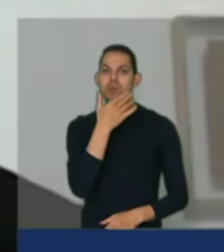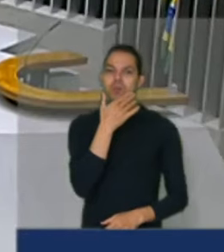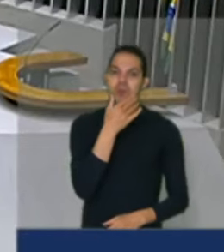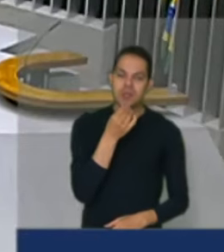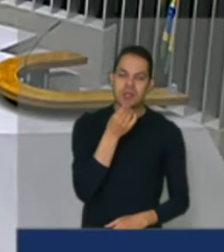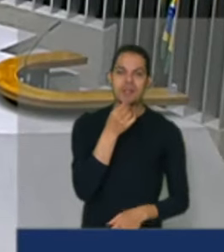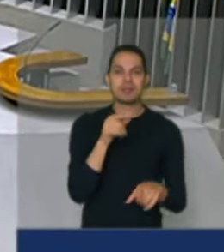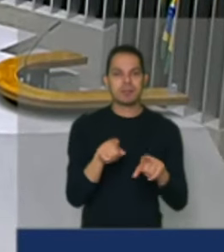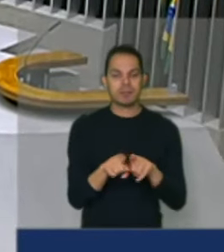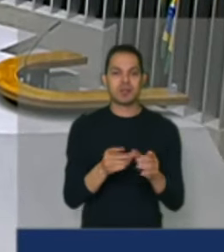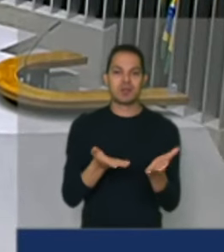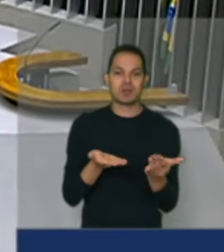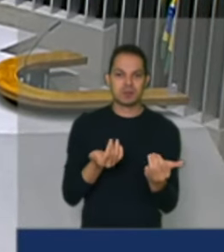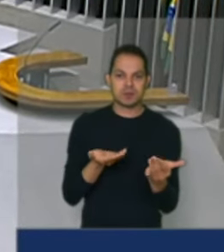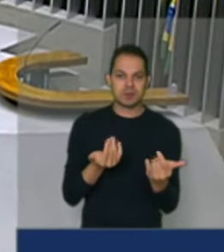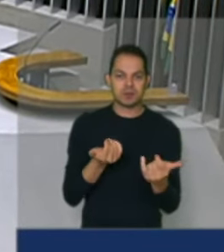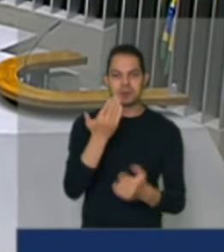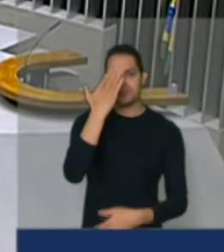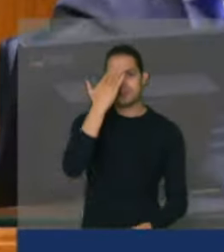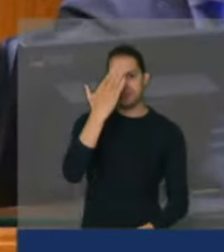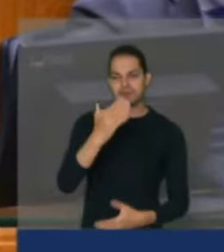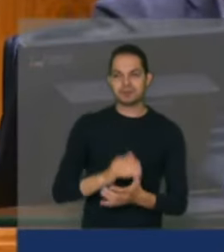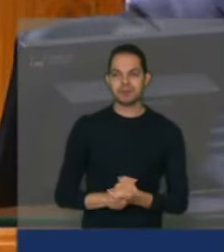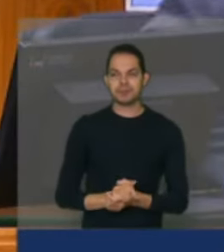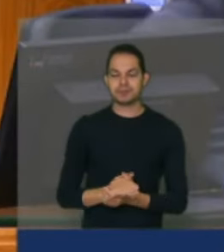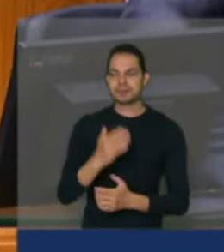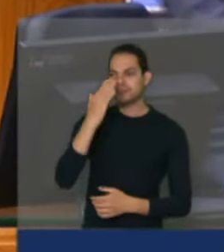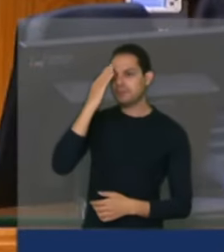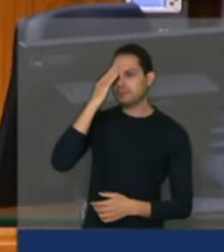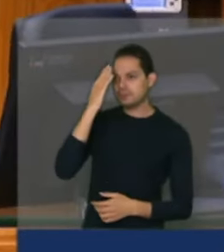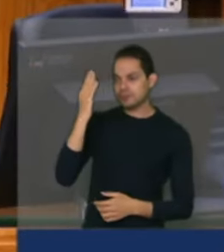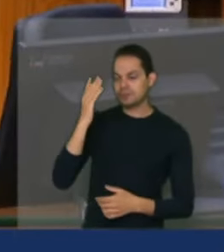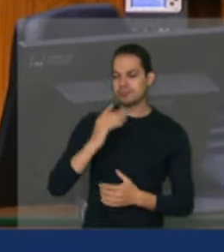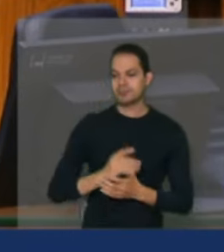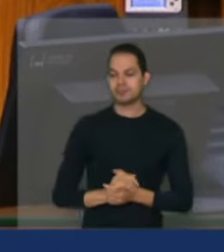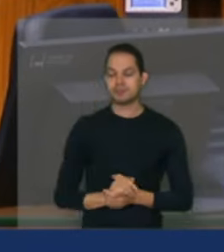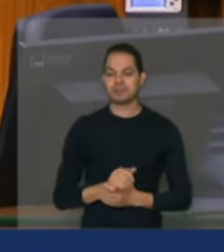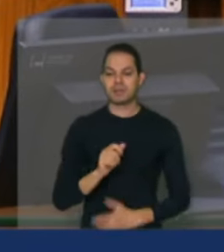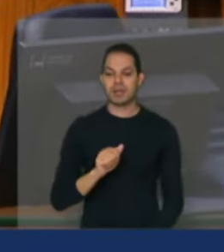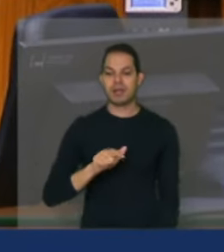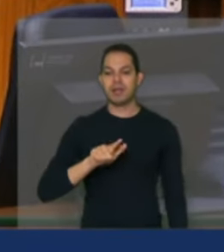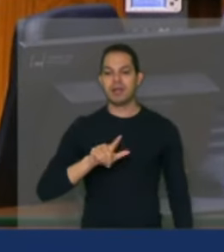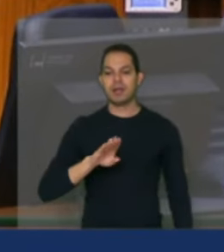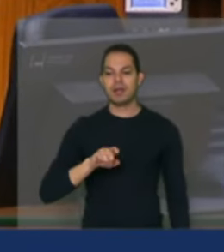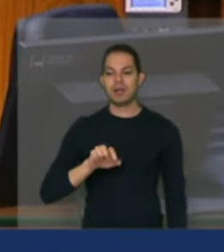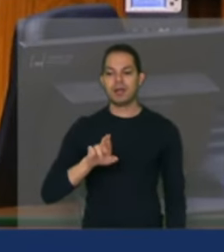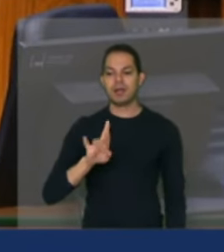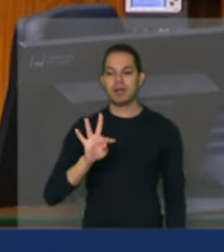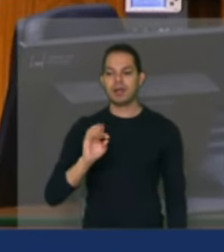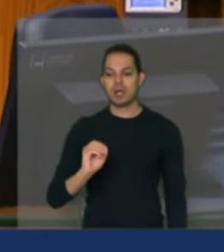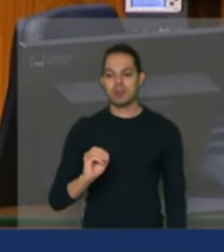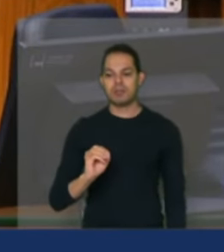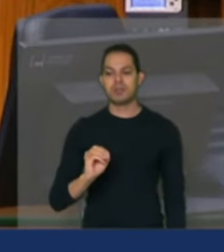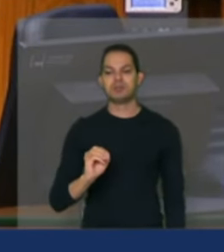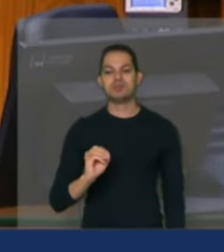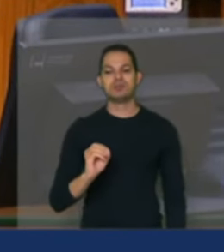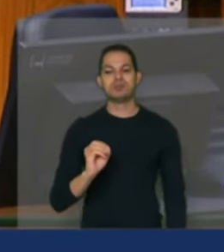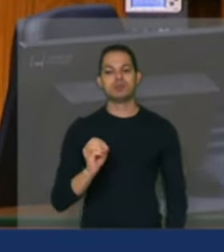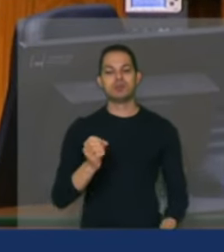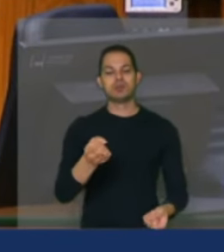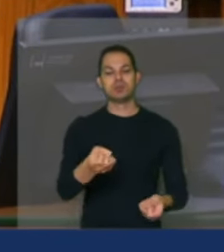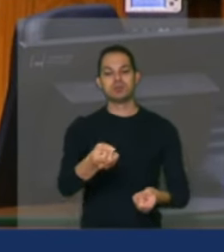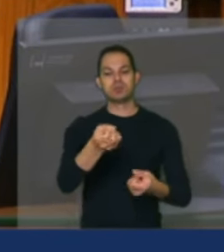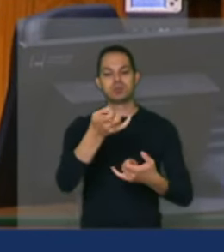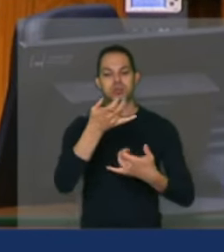Muito obrigado, Alberto Brock nos trazendo essa mensagem de que não